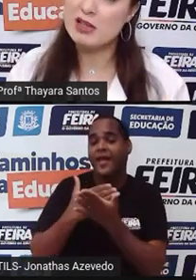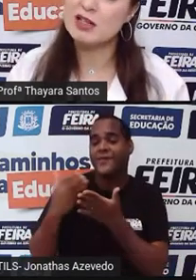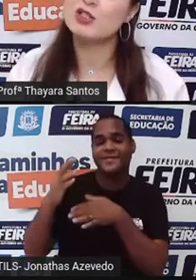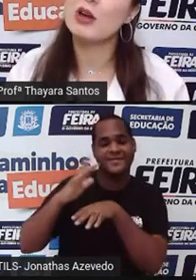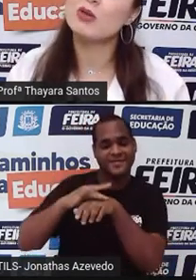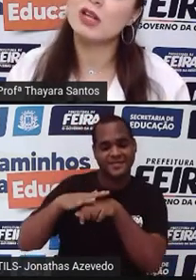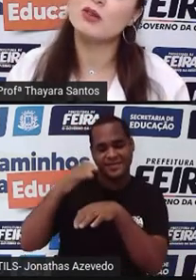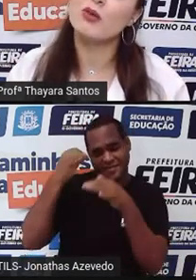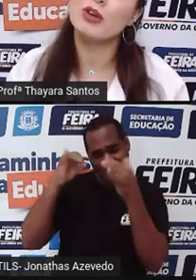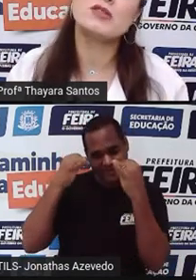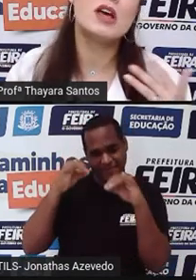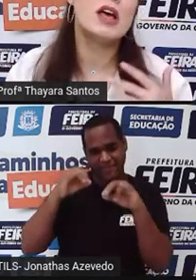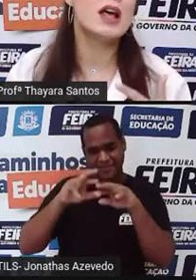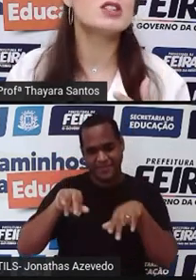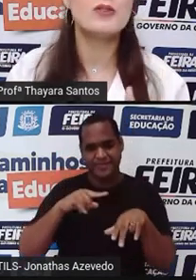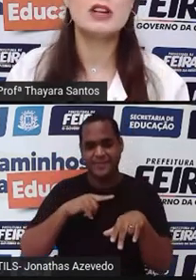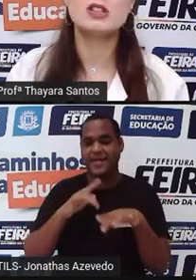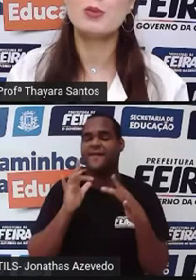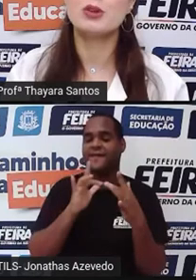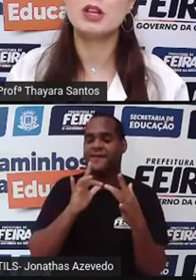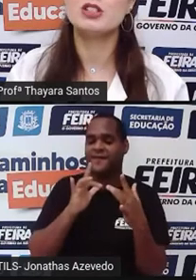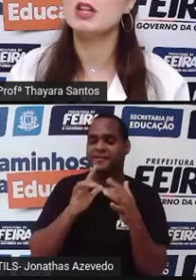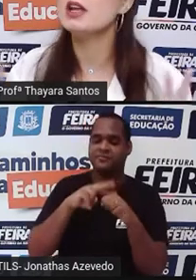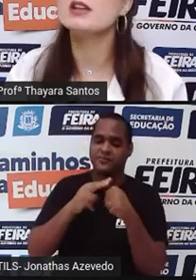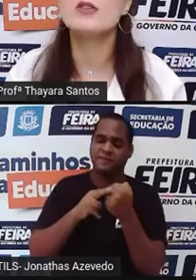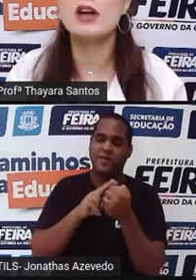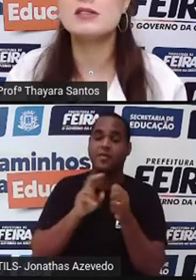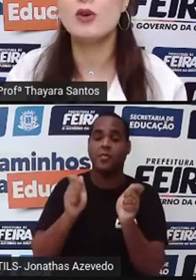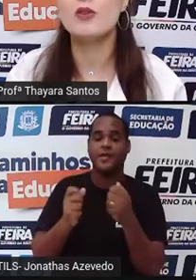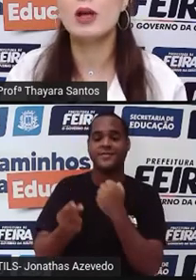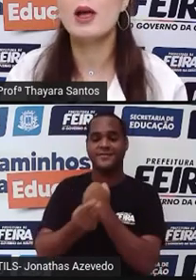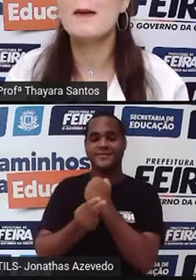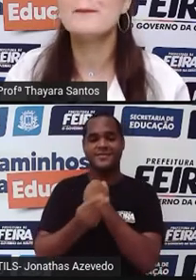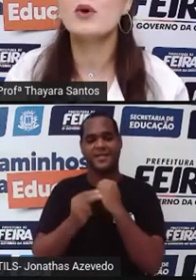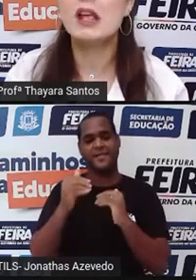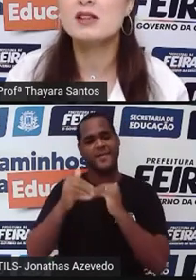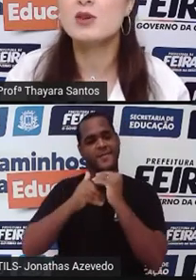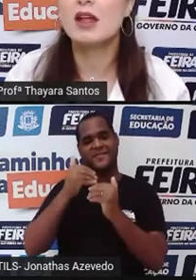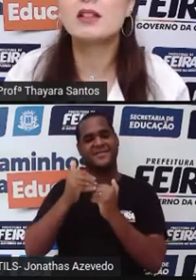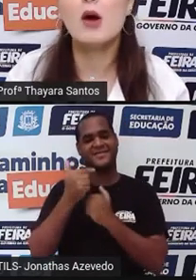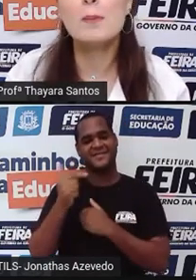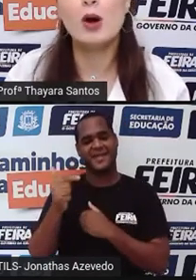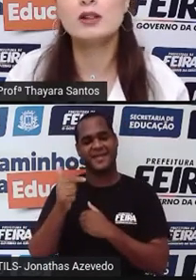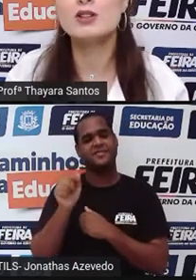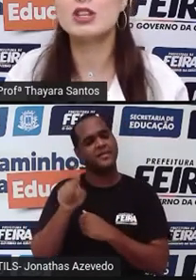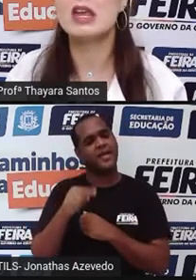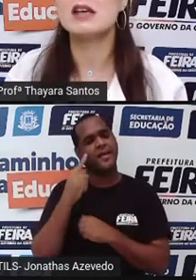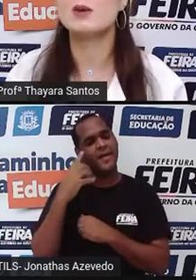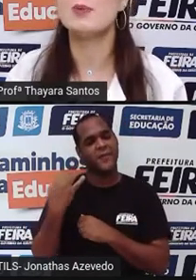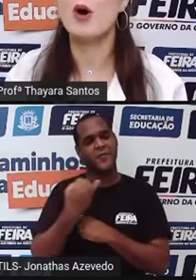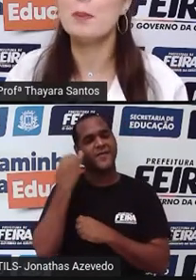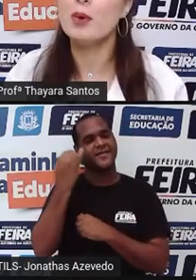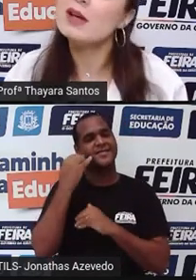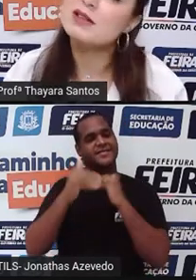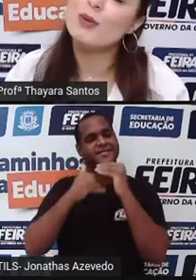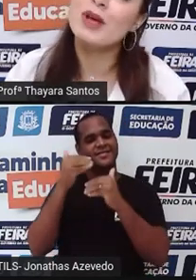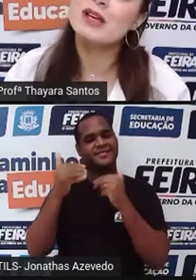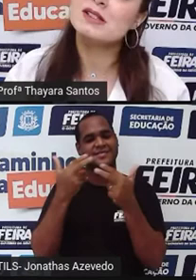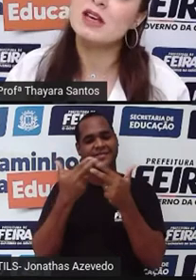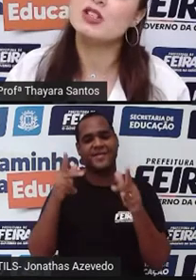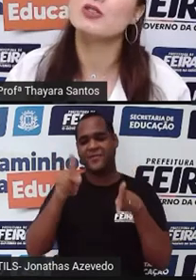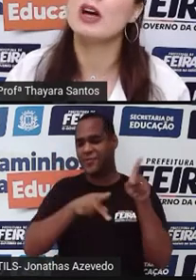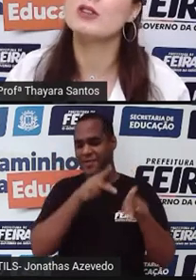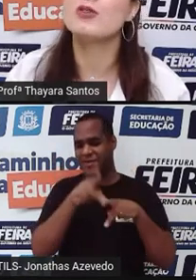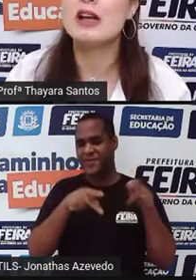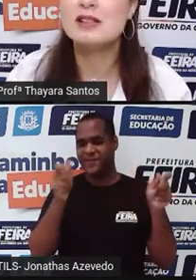Se por acaso ela tiver contato com o vírus, ela já vai estar protegida e não vai desenvolver. Por isso que é tão importante que essa população